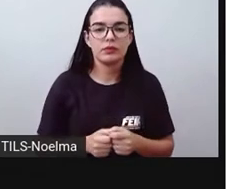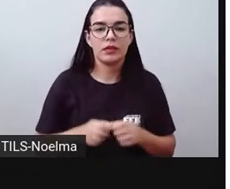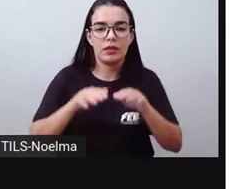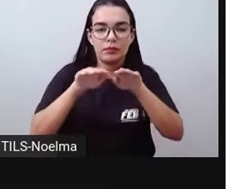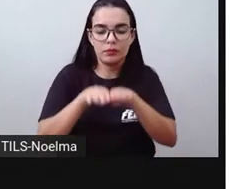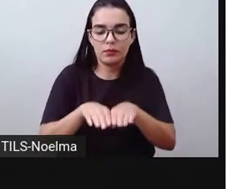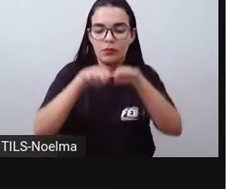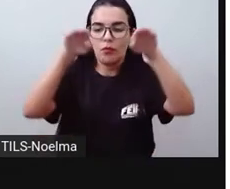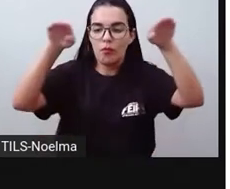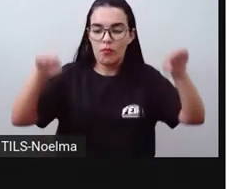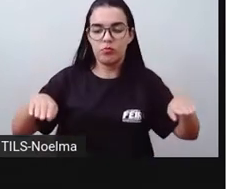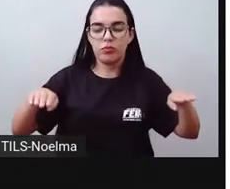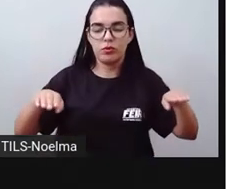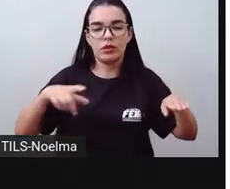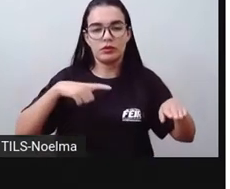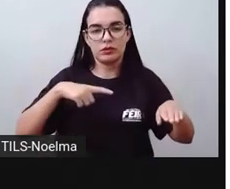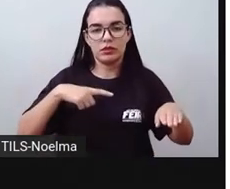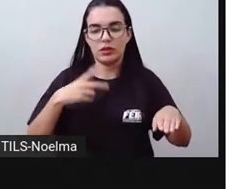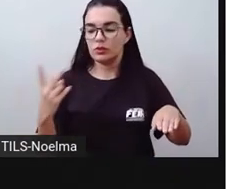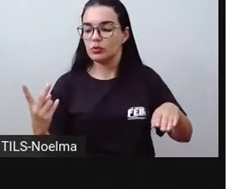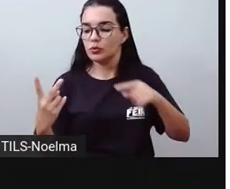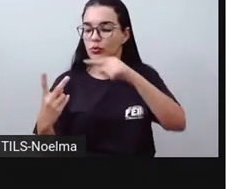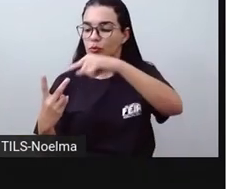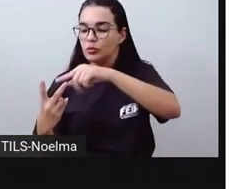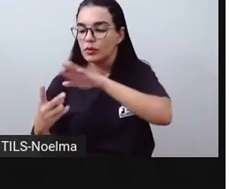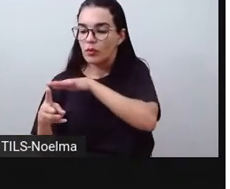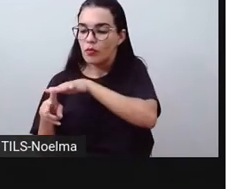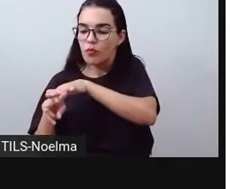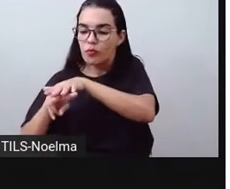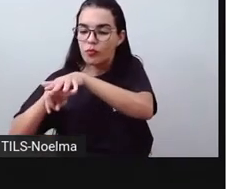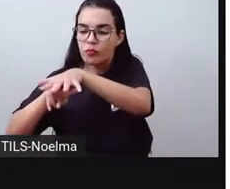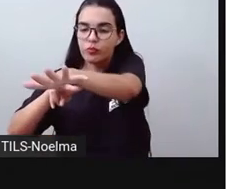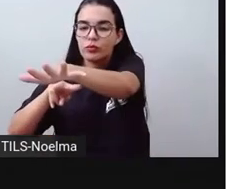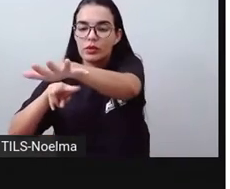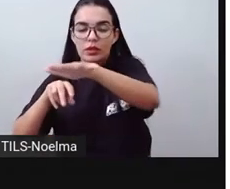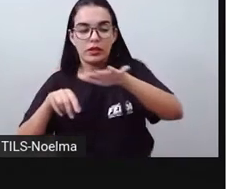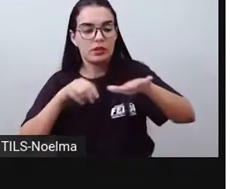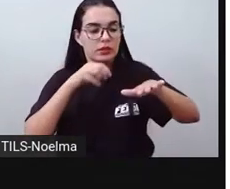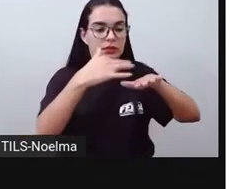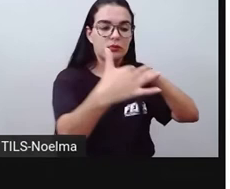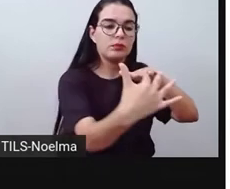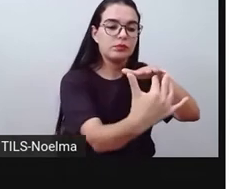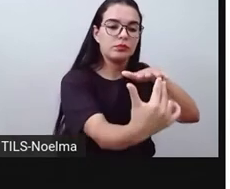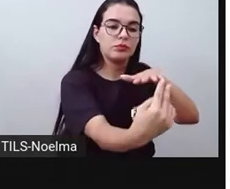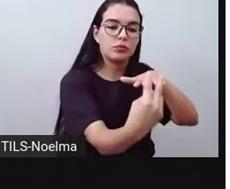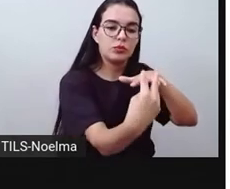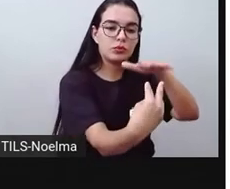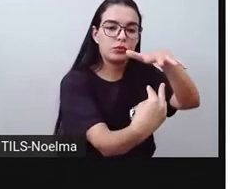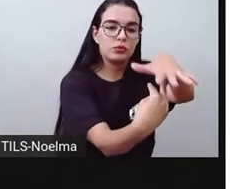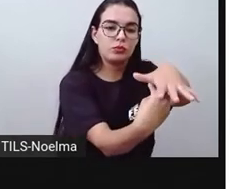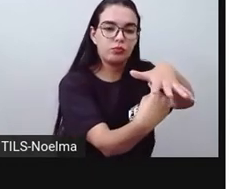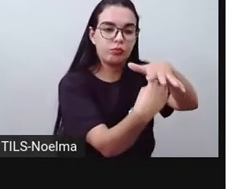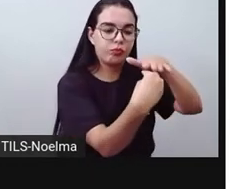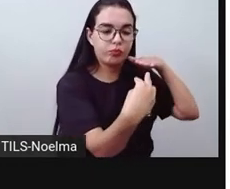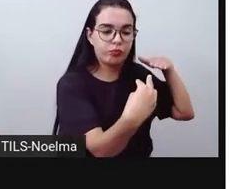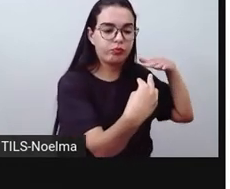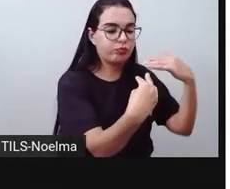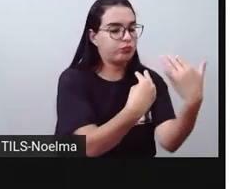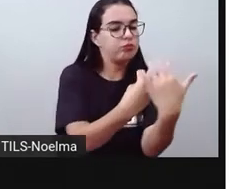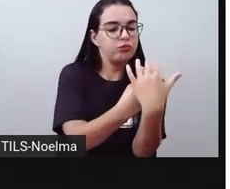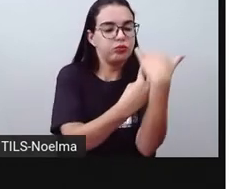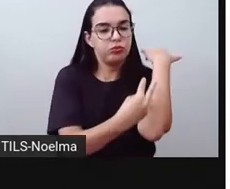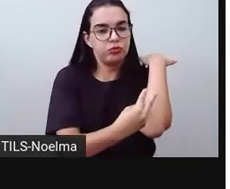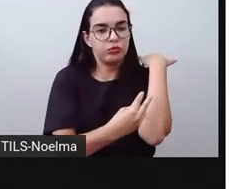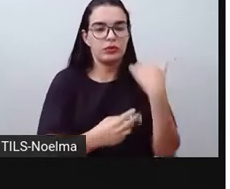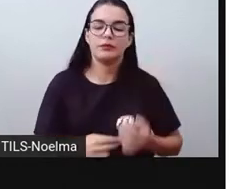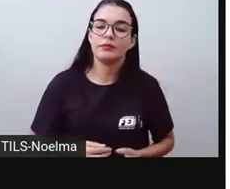possuem mais de um caminho ou uma estrada para quem está indo e para quem está vindo. Mas nem